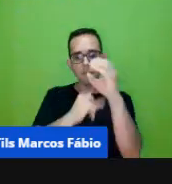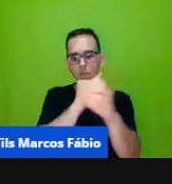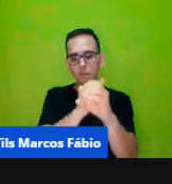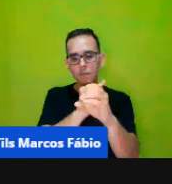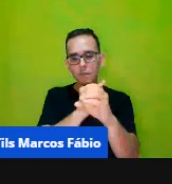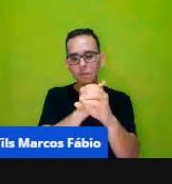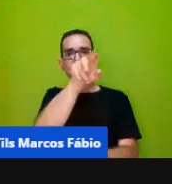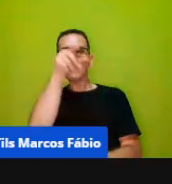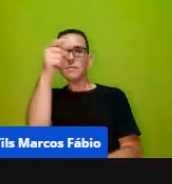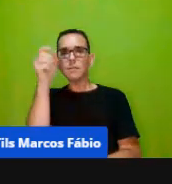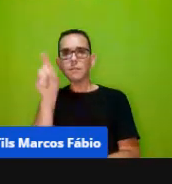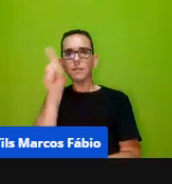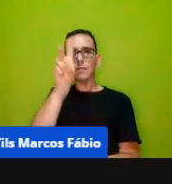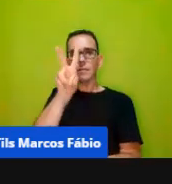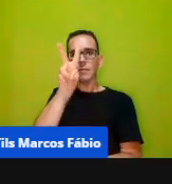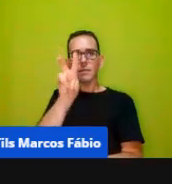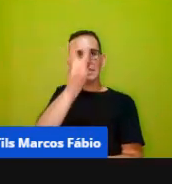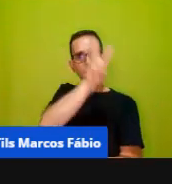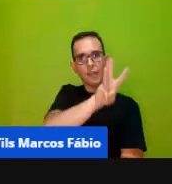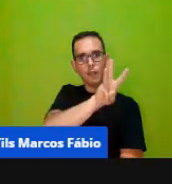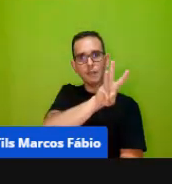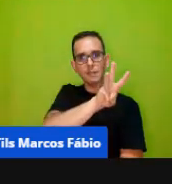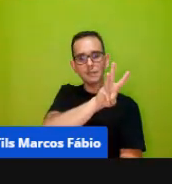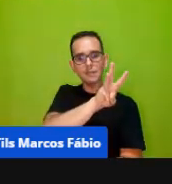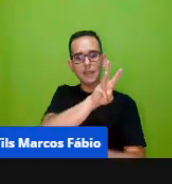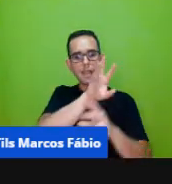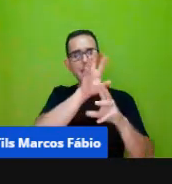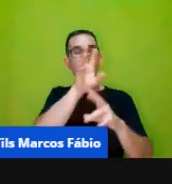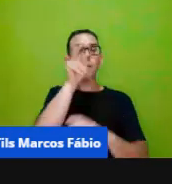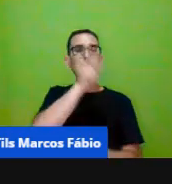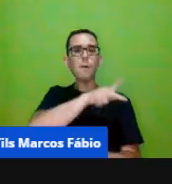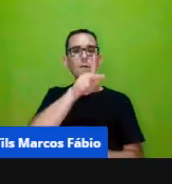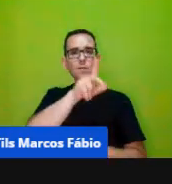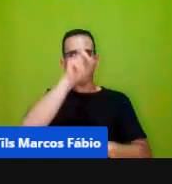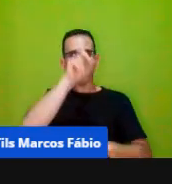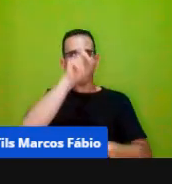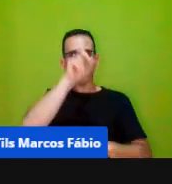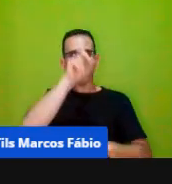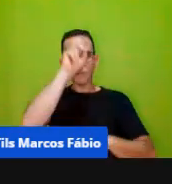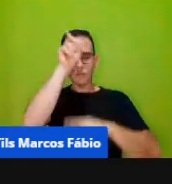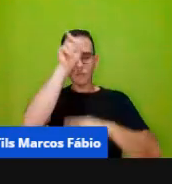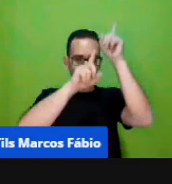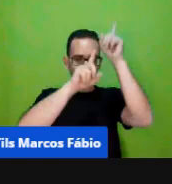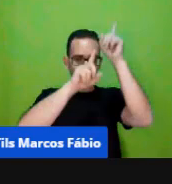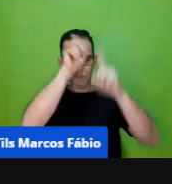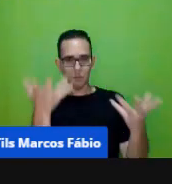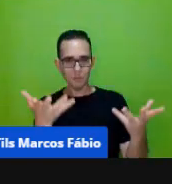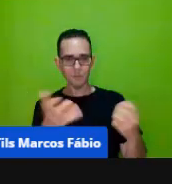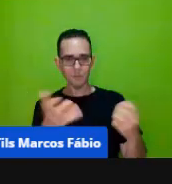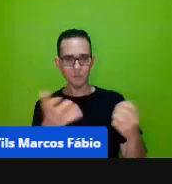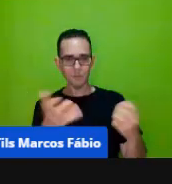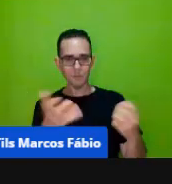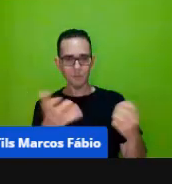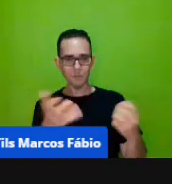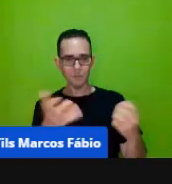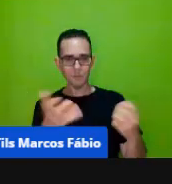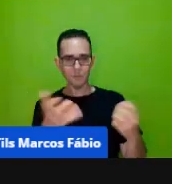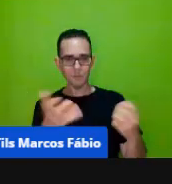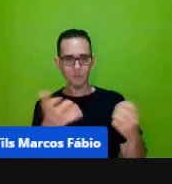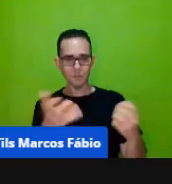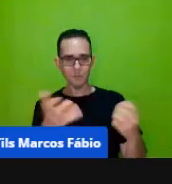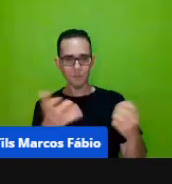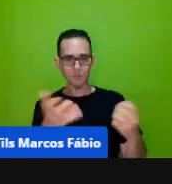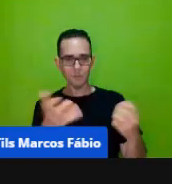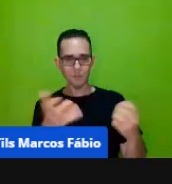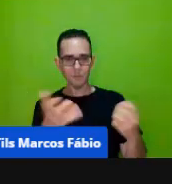certo então todos os modelos de jogos valem a pena é importante a gente diferenciar hora de um jeito hora de